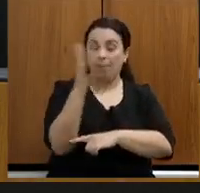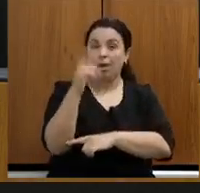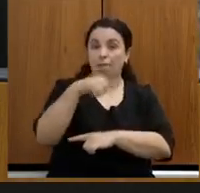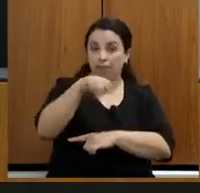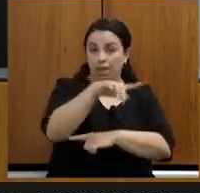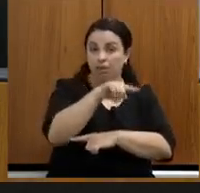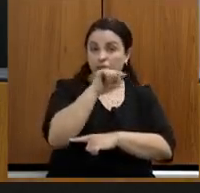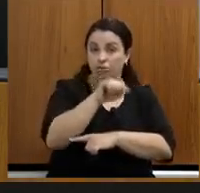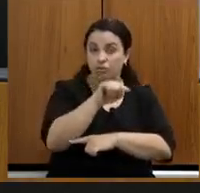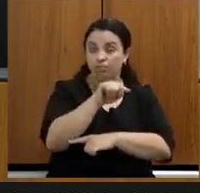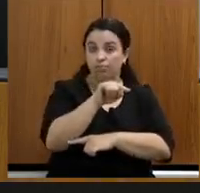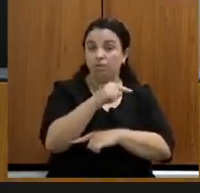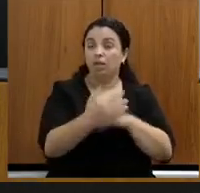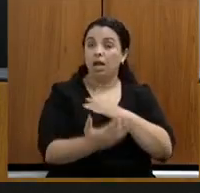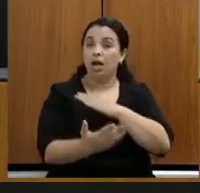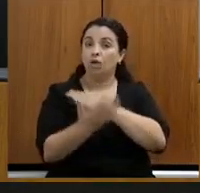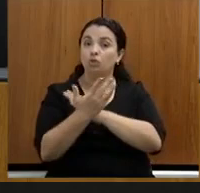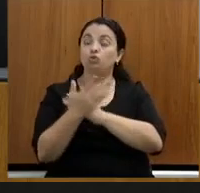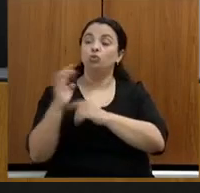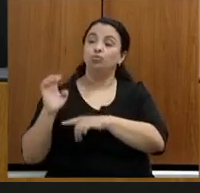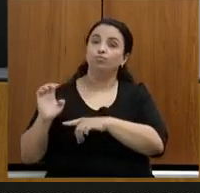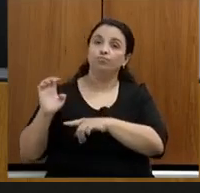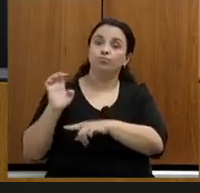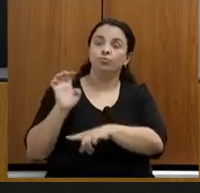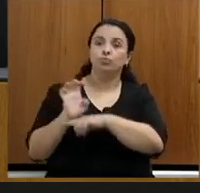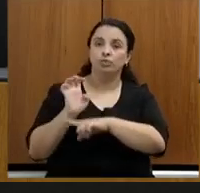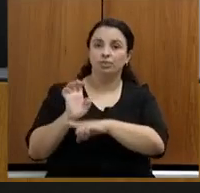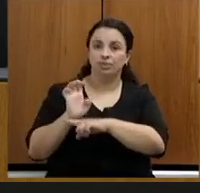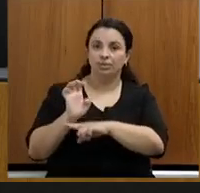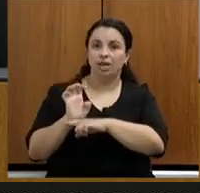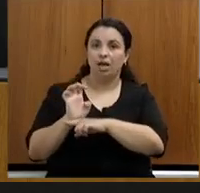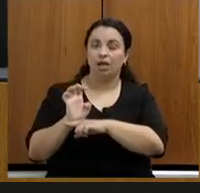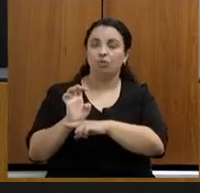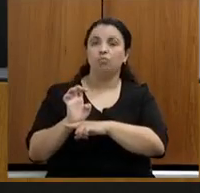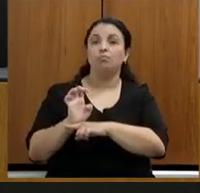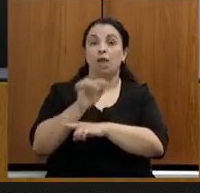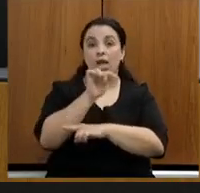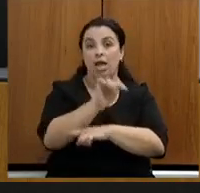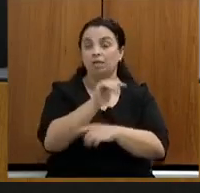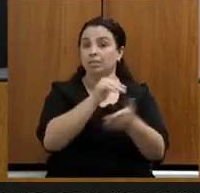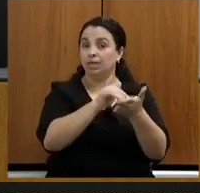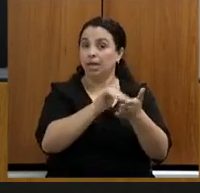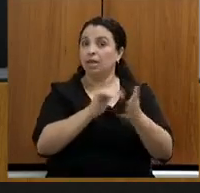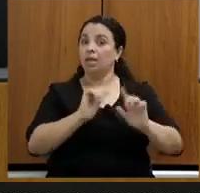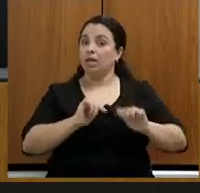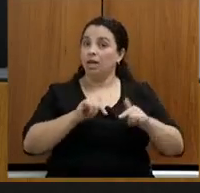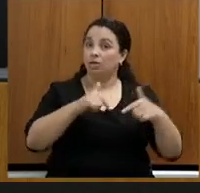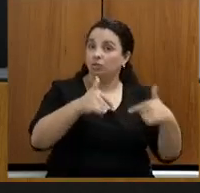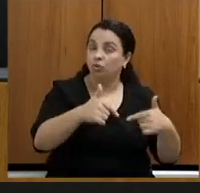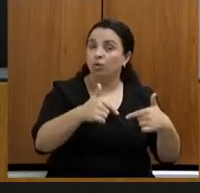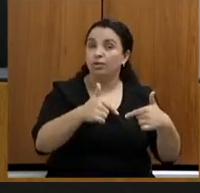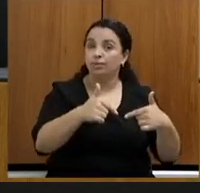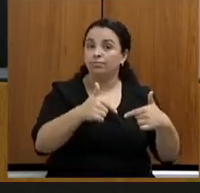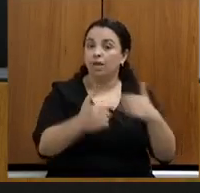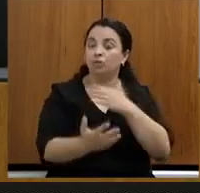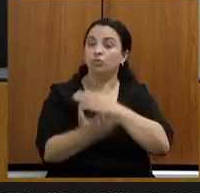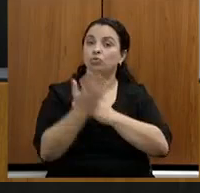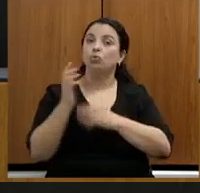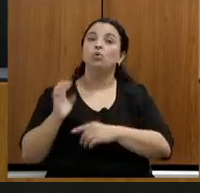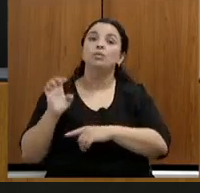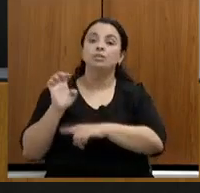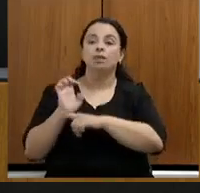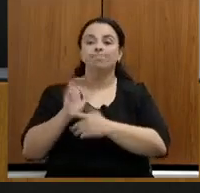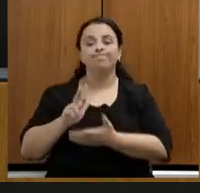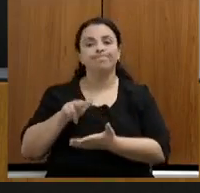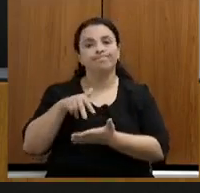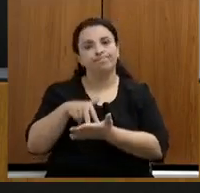que o Estado tem aí, através das ações dos servidores, da Secretaria de Meio Ambiente, é que o Estado se posiciona